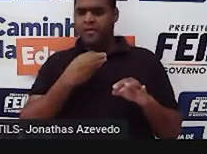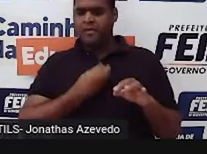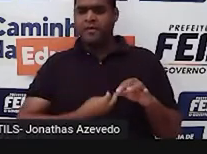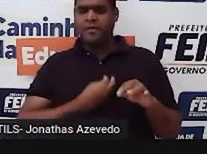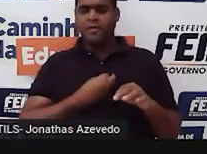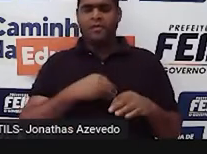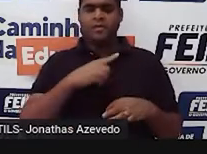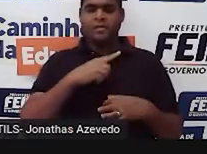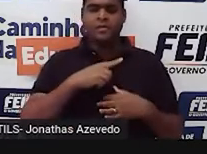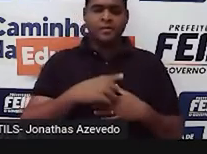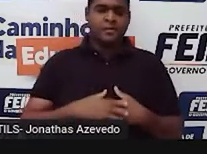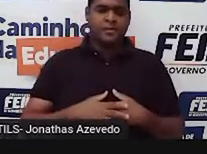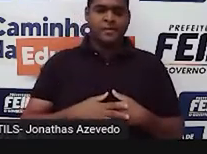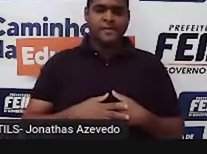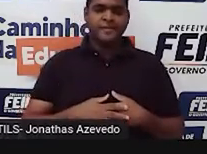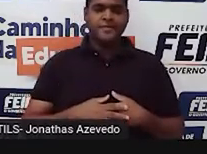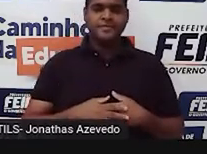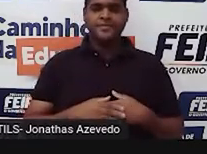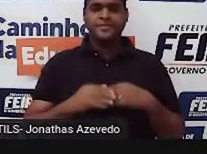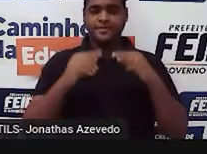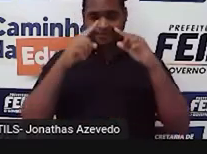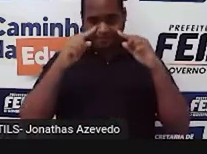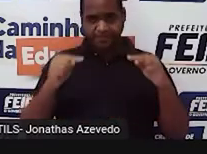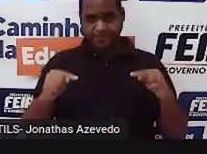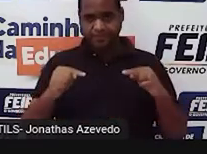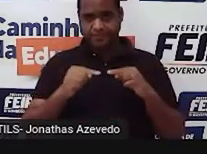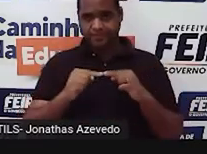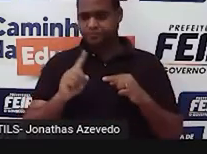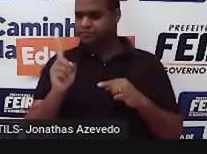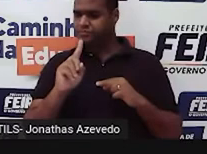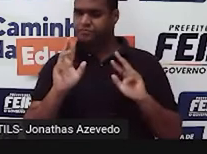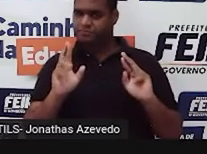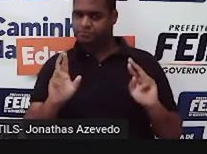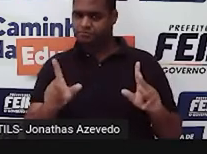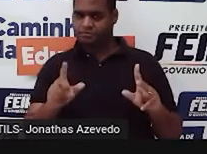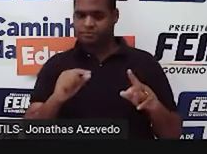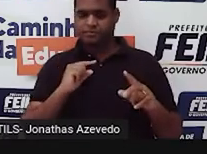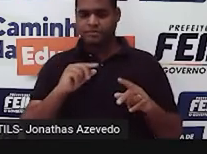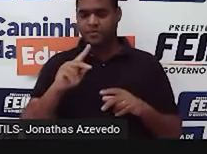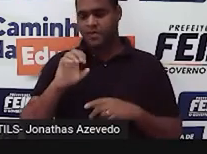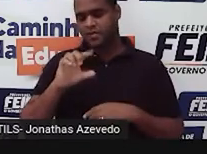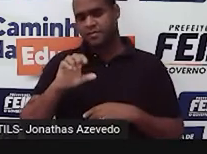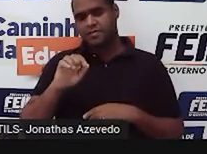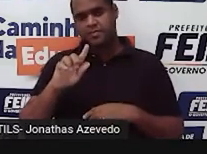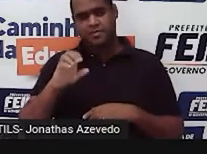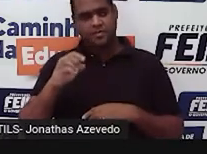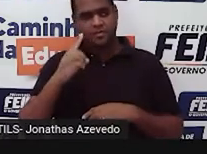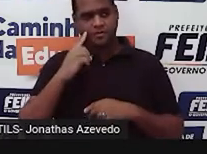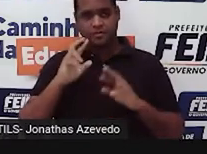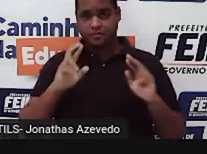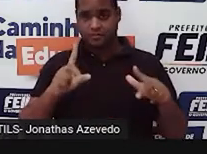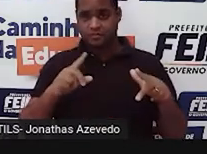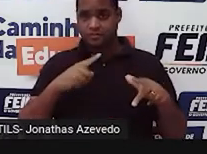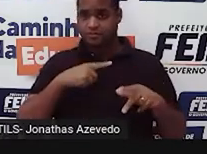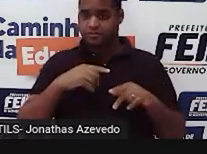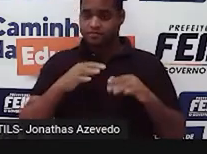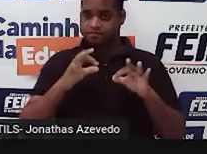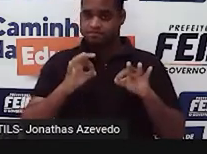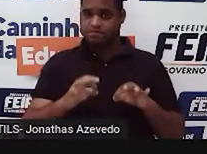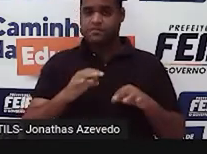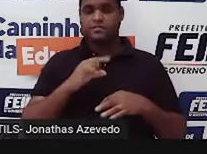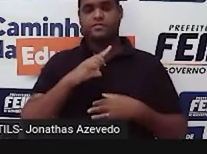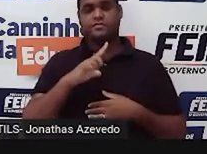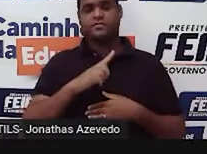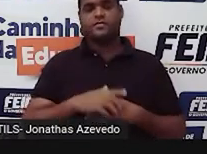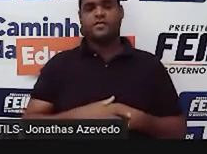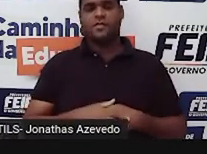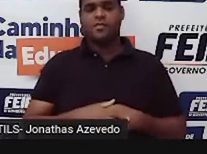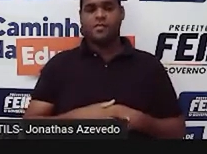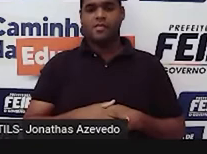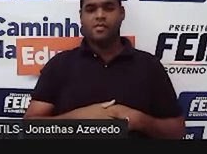bom?